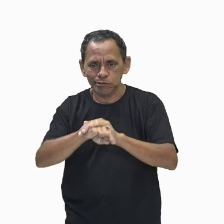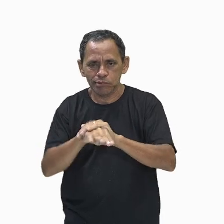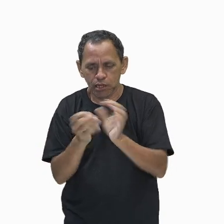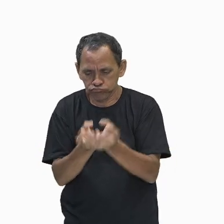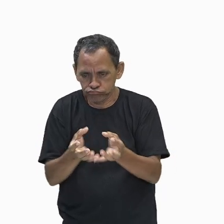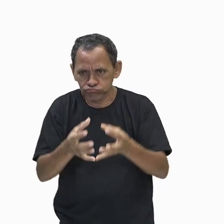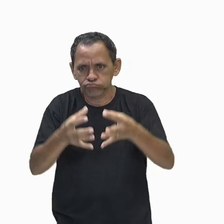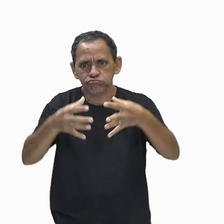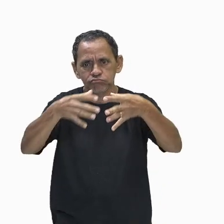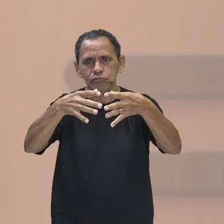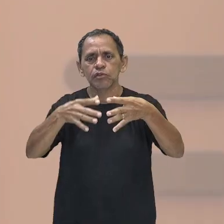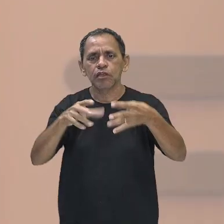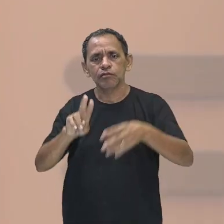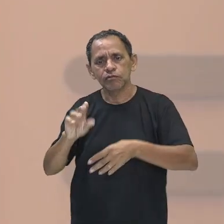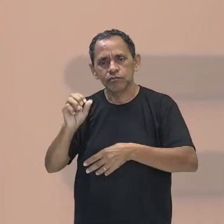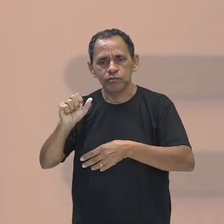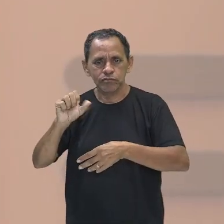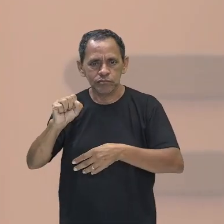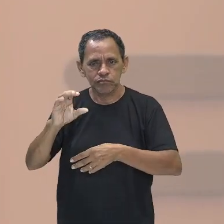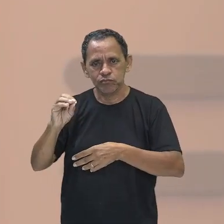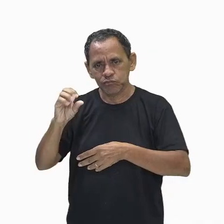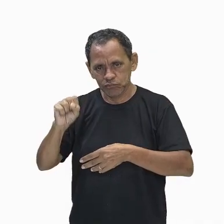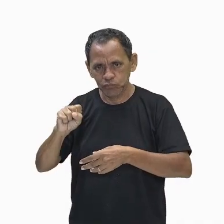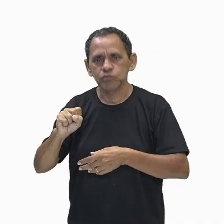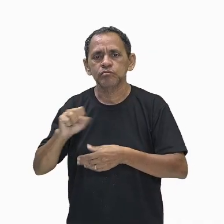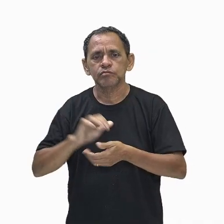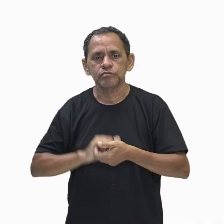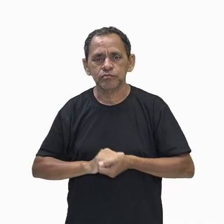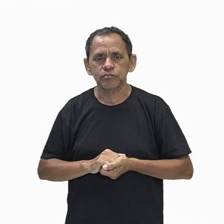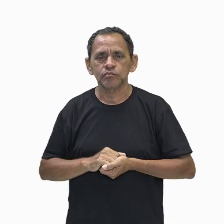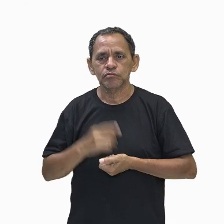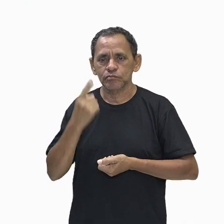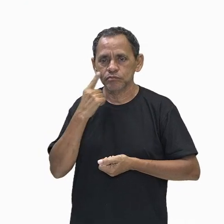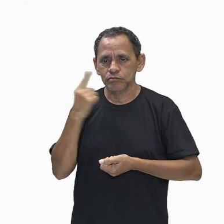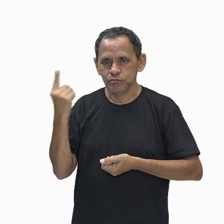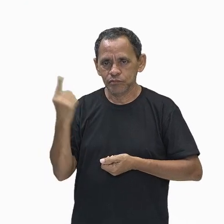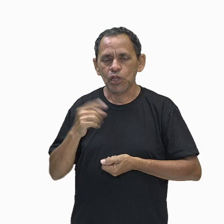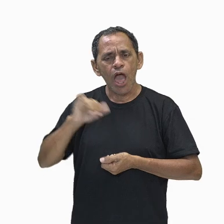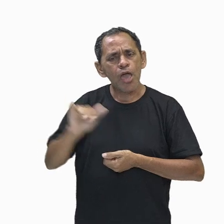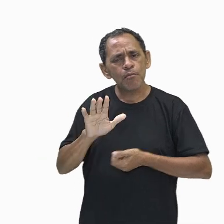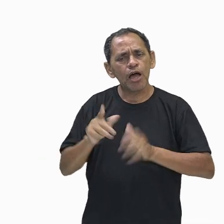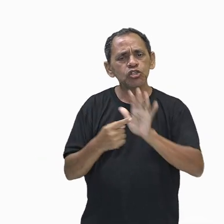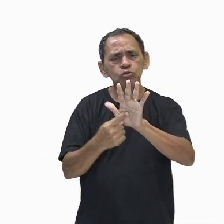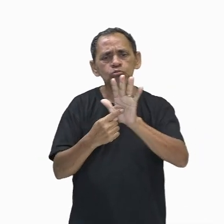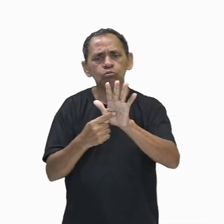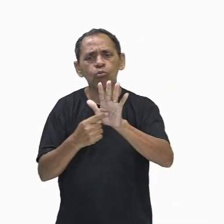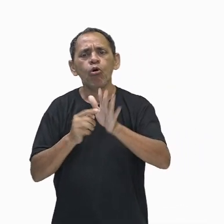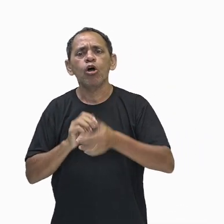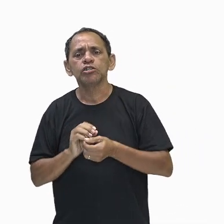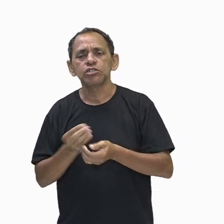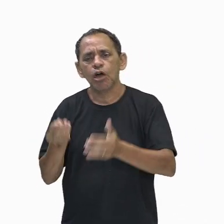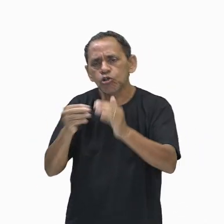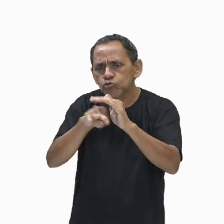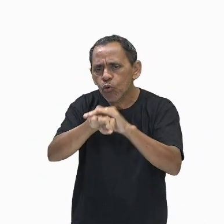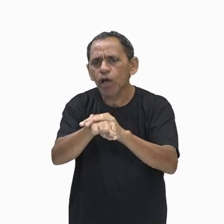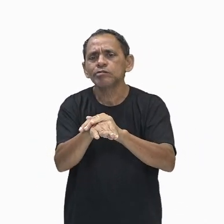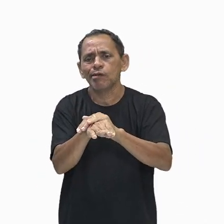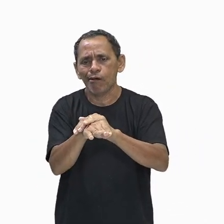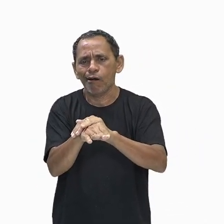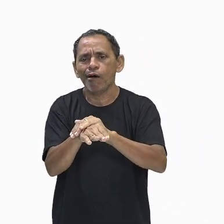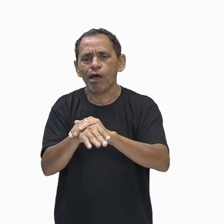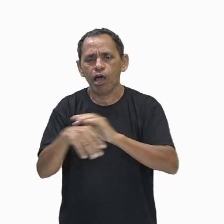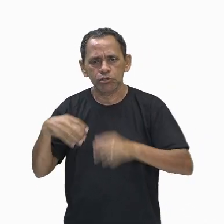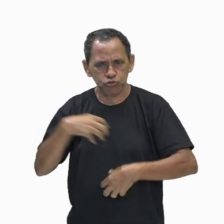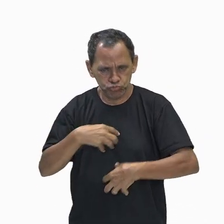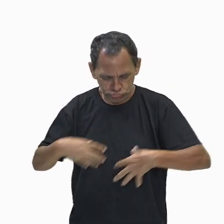canopos. E é exatamente esses vasos canopos aí que nós tivemos, então, nessa imagem, e eram onde eram guardadas as vísceras.